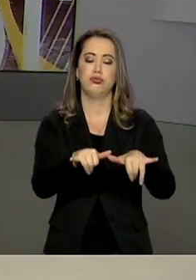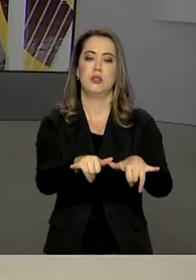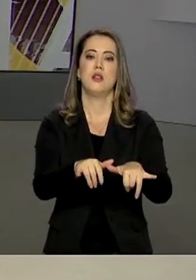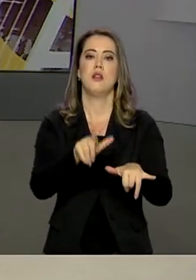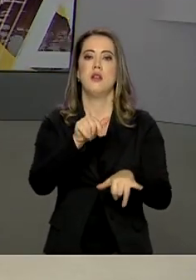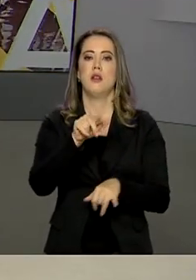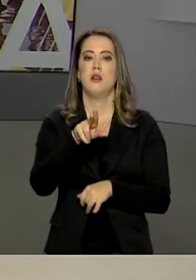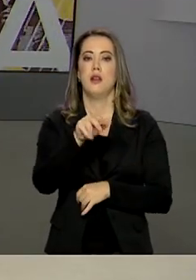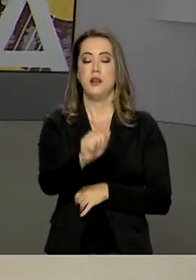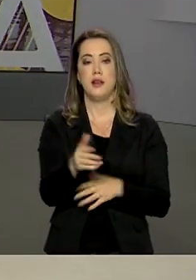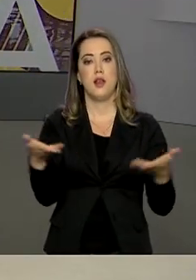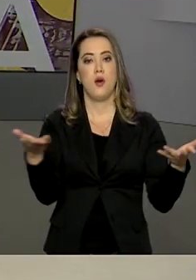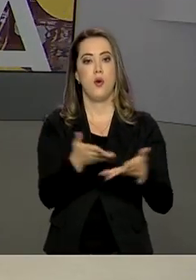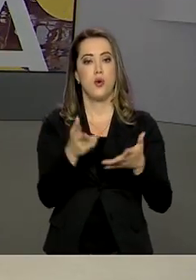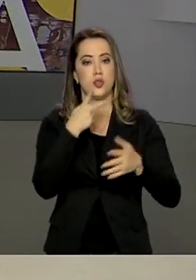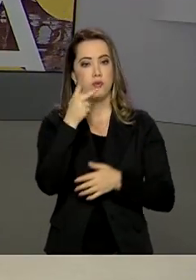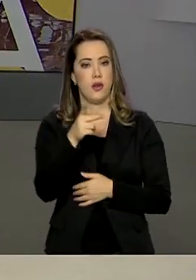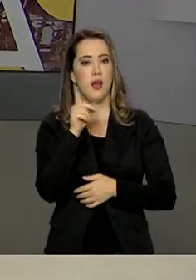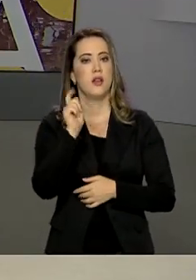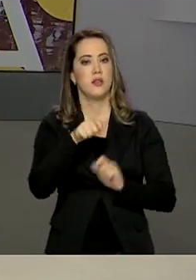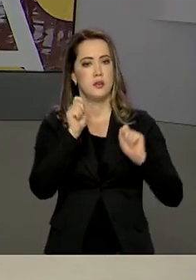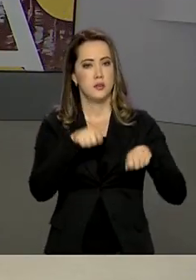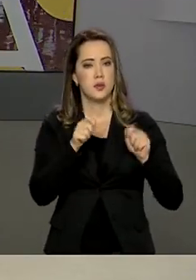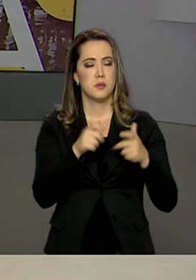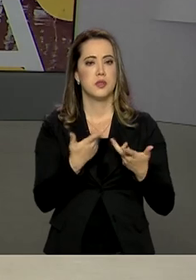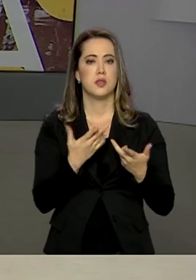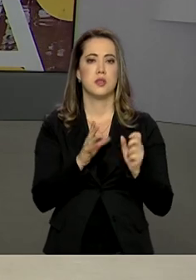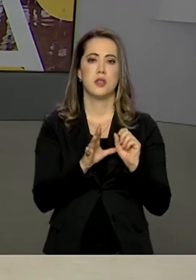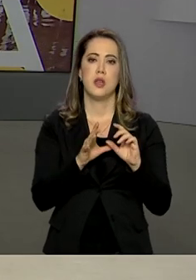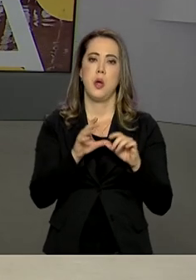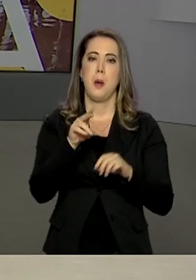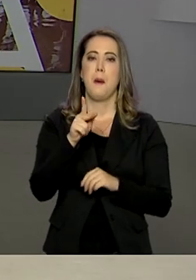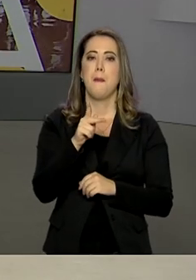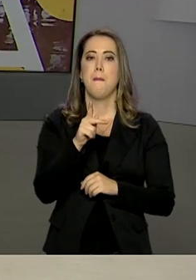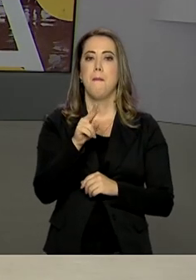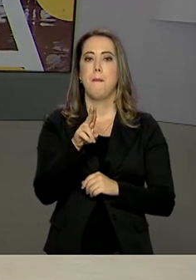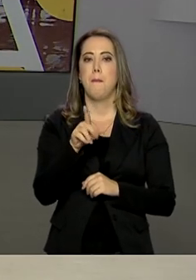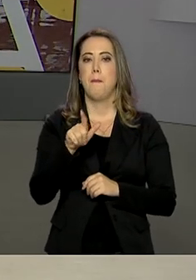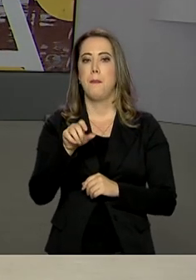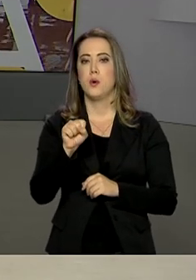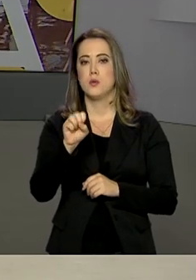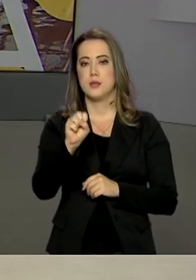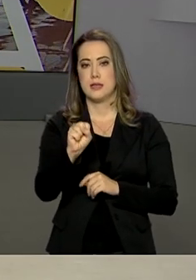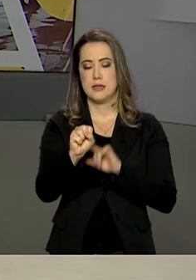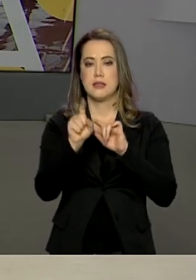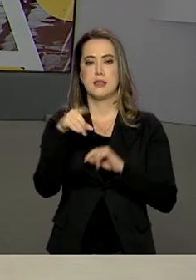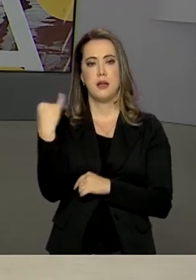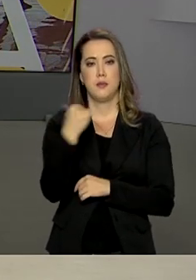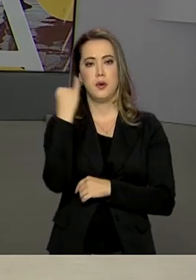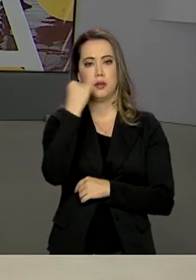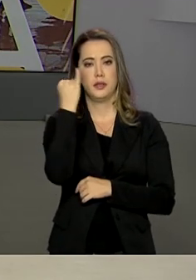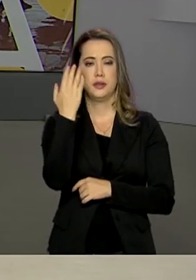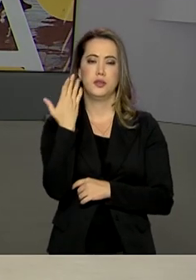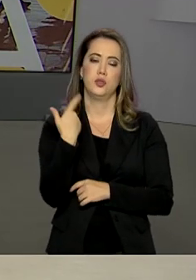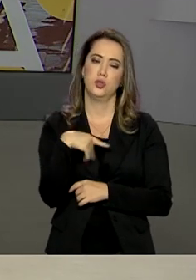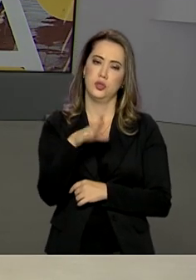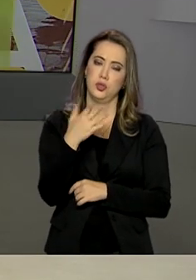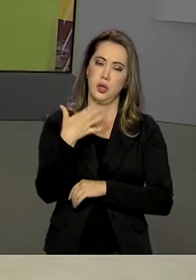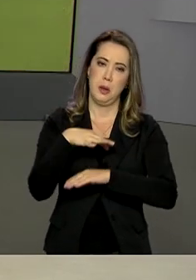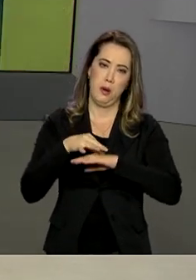Lília Reis fala hoje dos benefícios das pulses, como o grão de bico e a lentilha, que são importantes fontes de proteína.